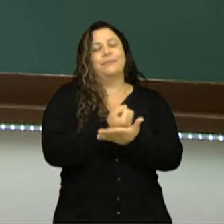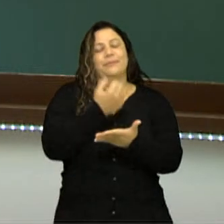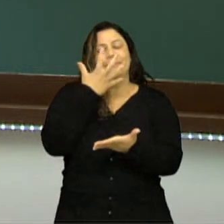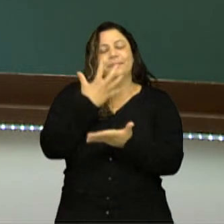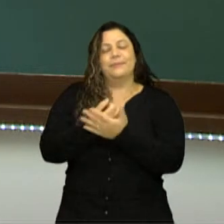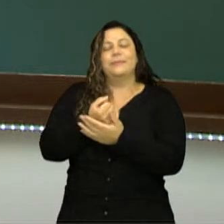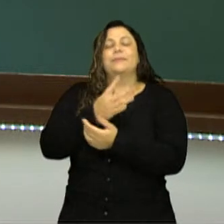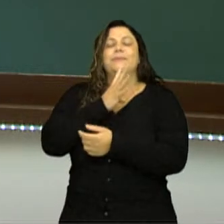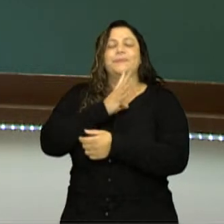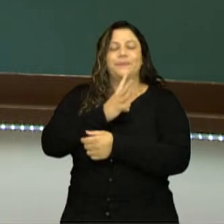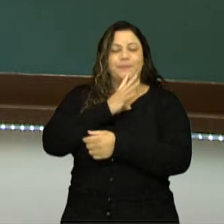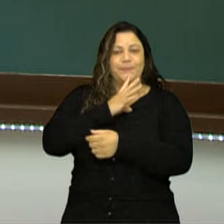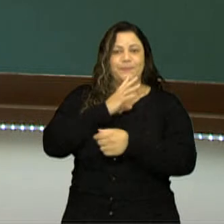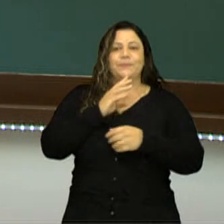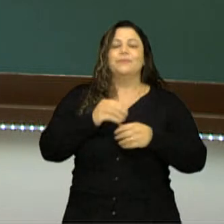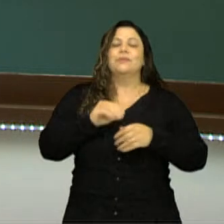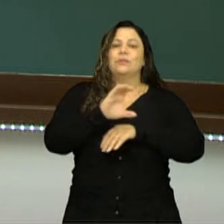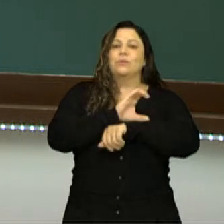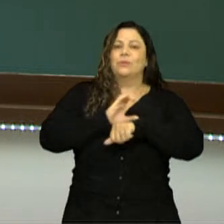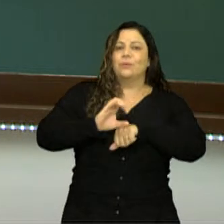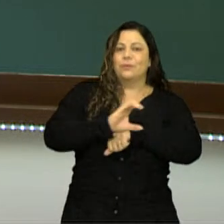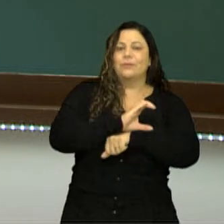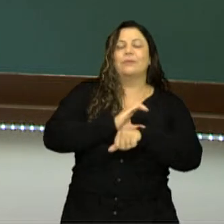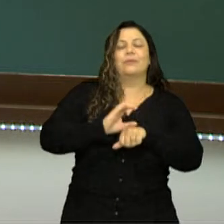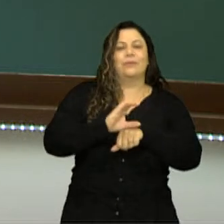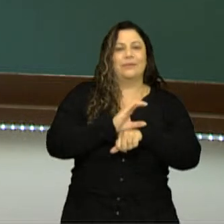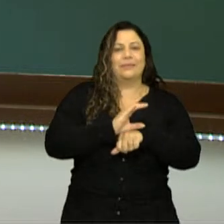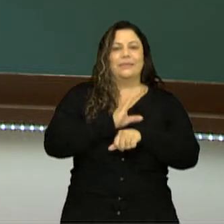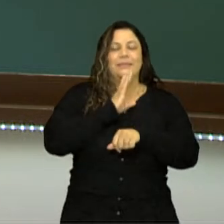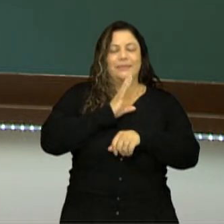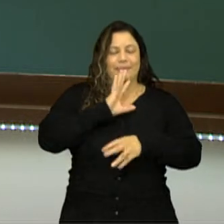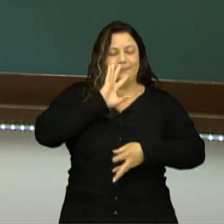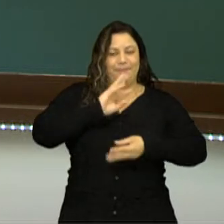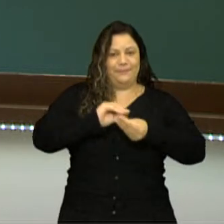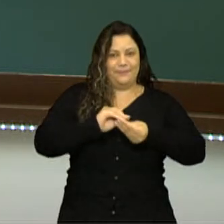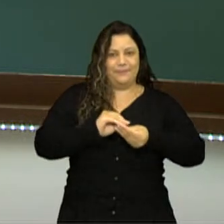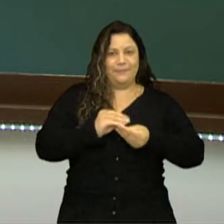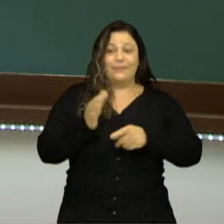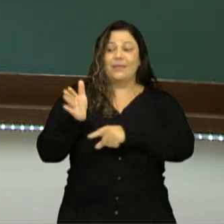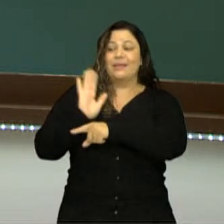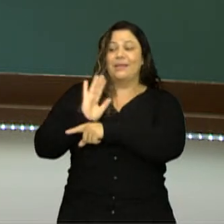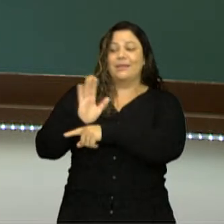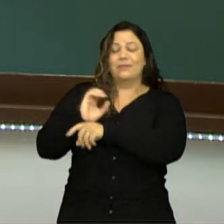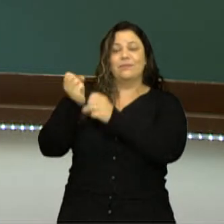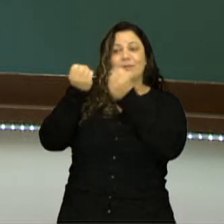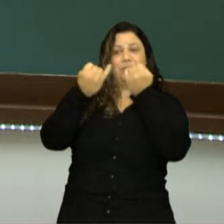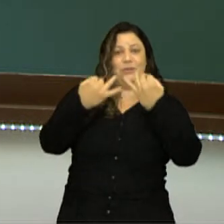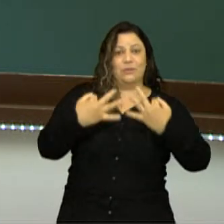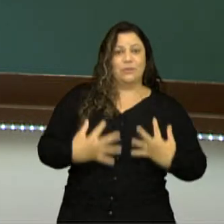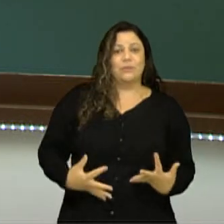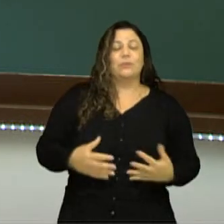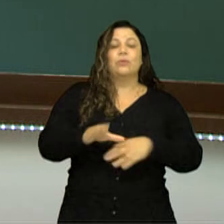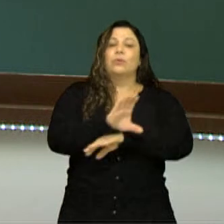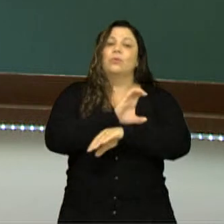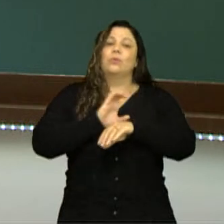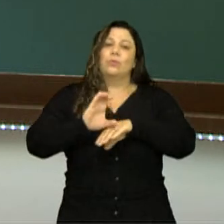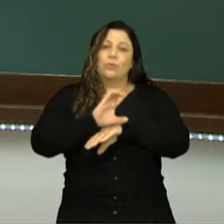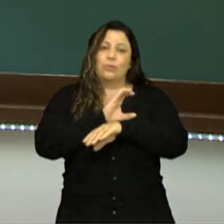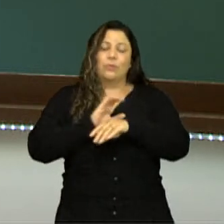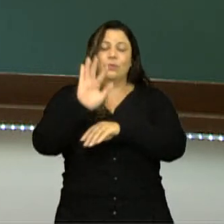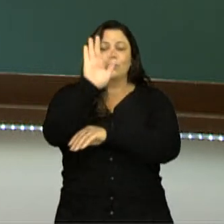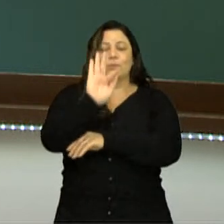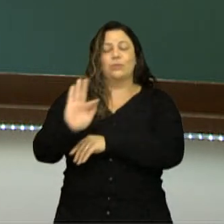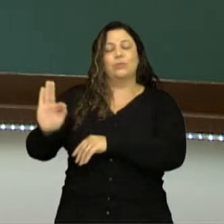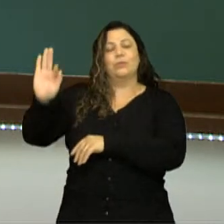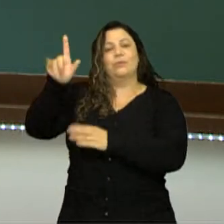a Constituição de forma divertida e dinâmica. Neste vídeo, nós falamos sobre a Constituição Federal,